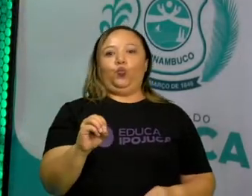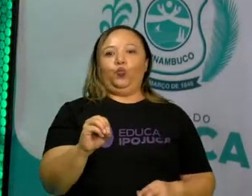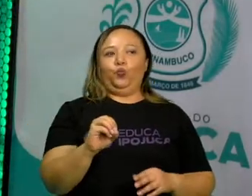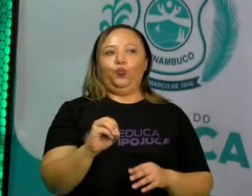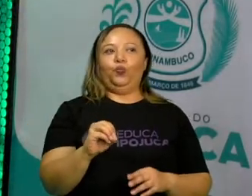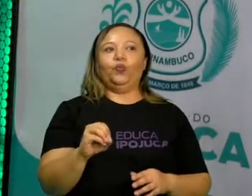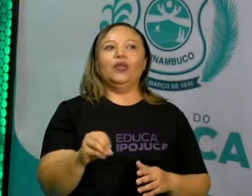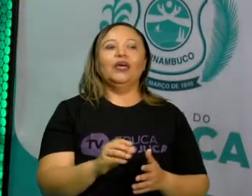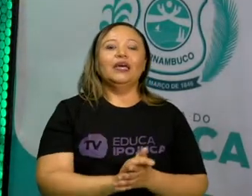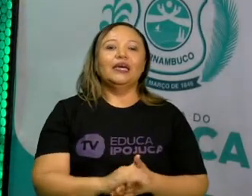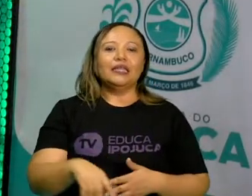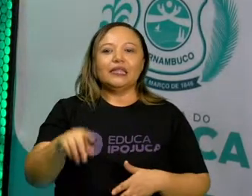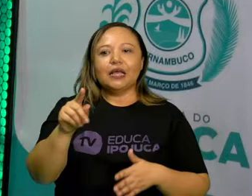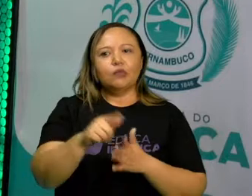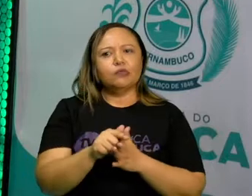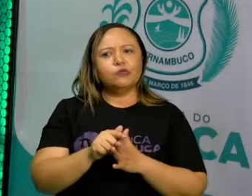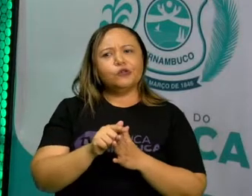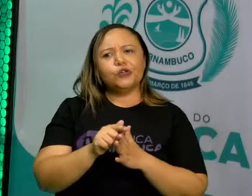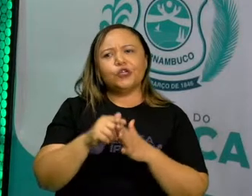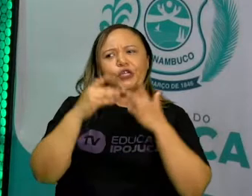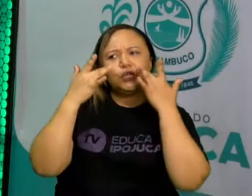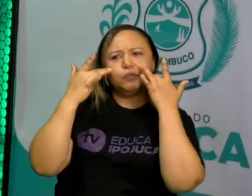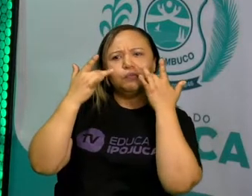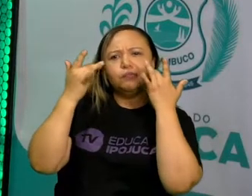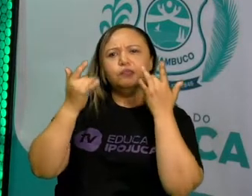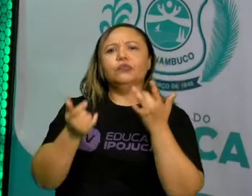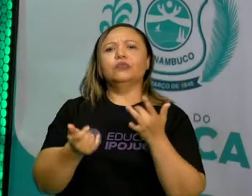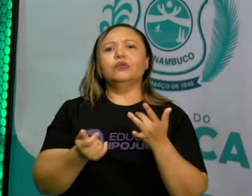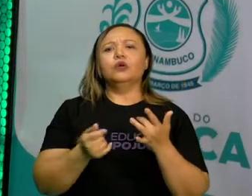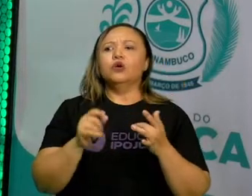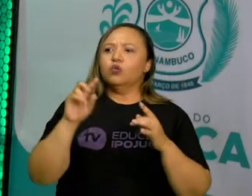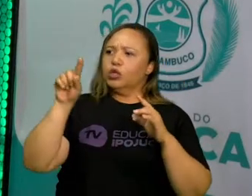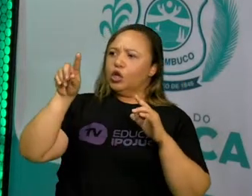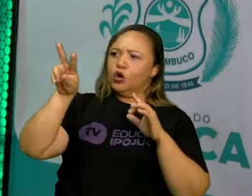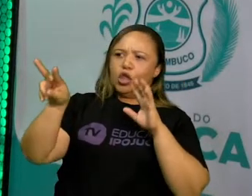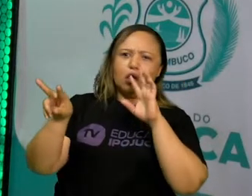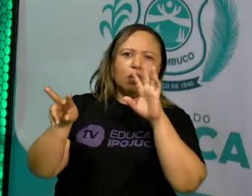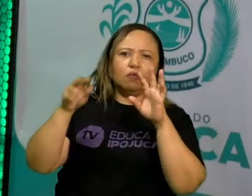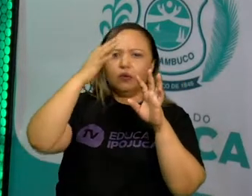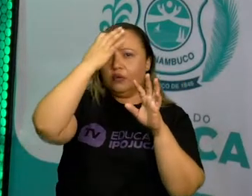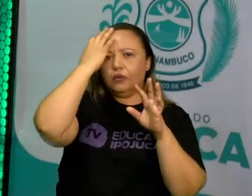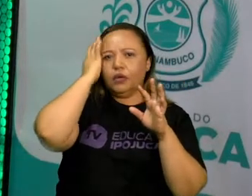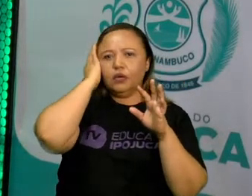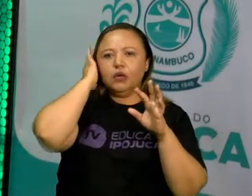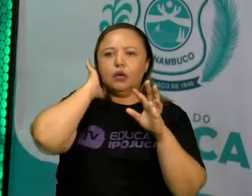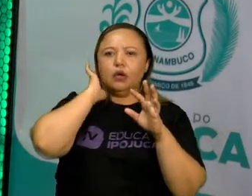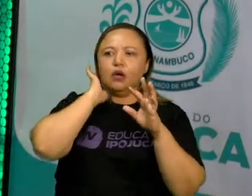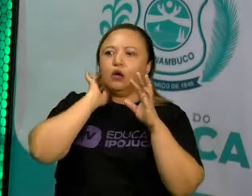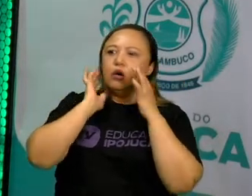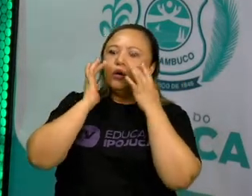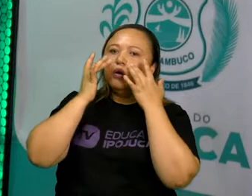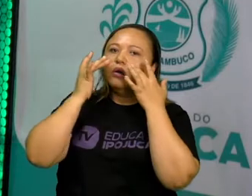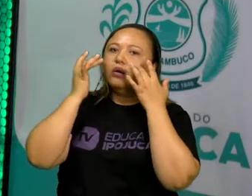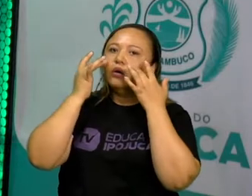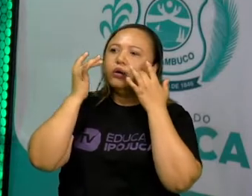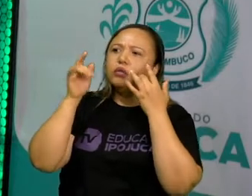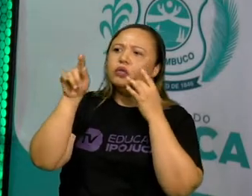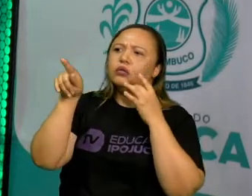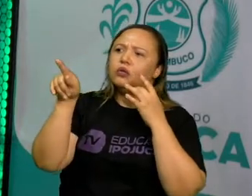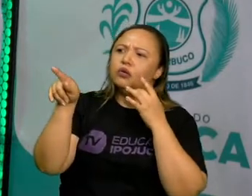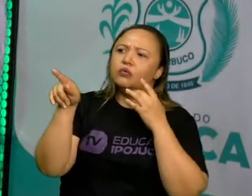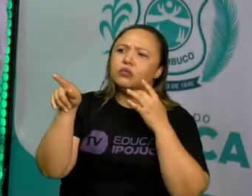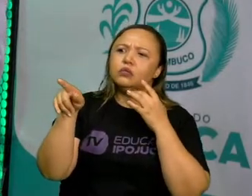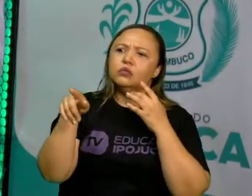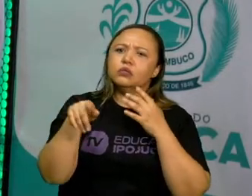ele ficava muito incomodado quando ele ia ver um espetáculo que os atores declamavam oh, não sei o quê,